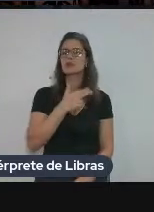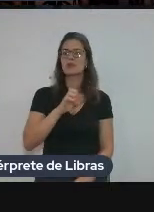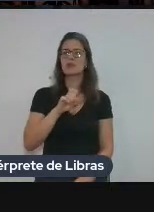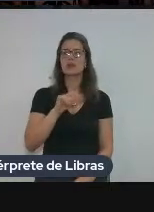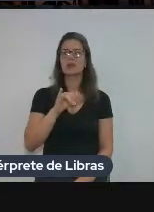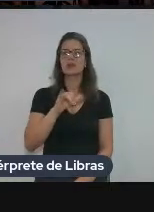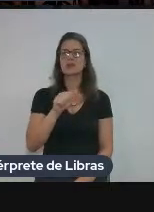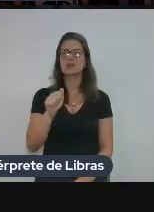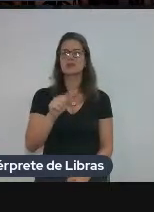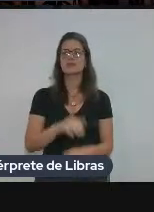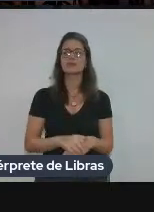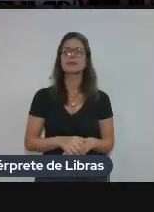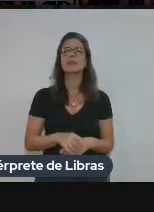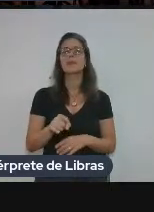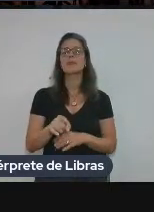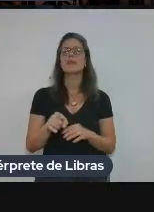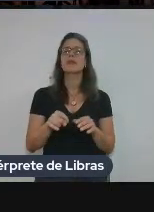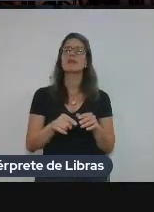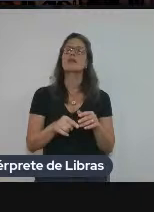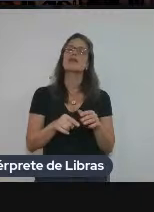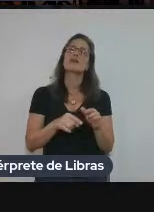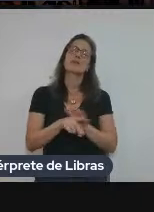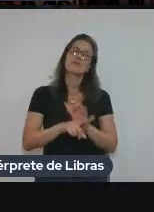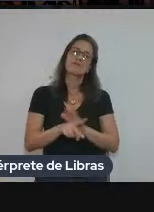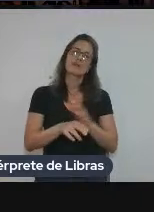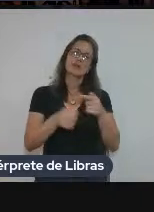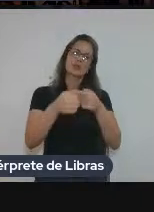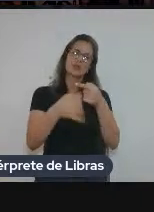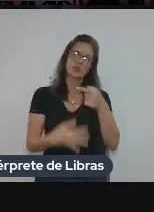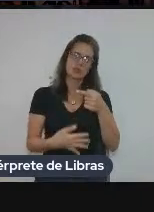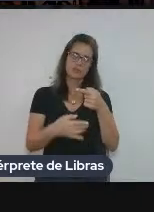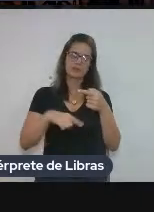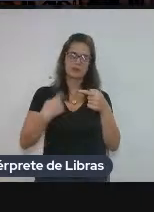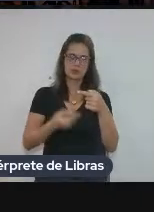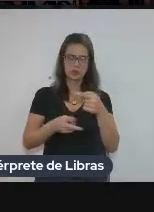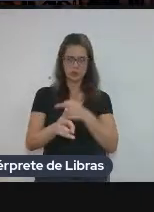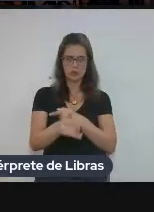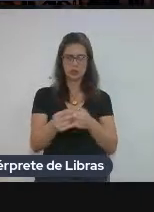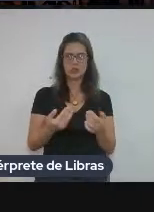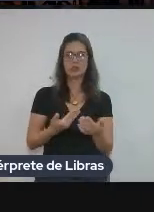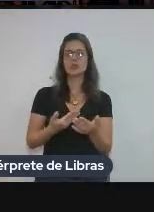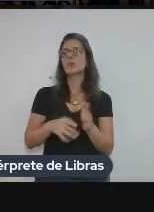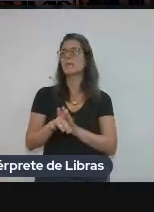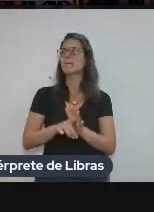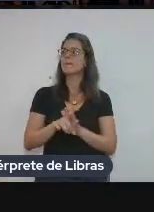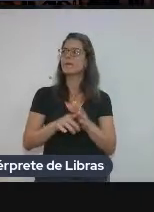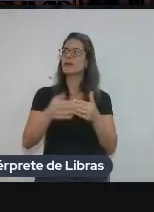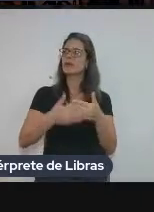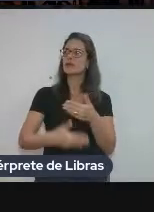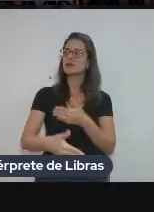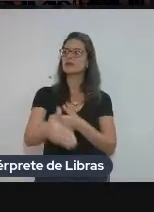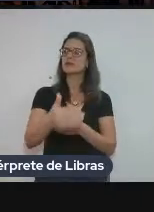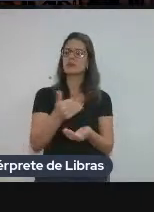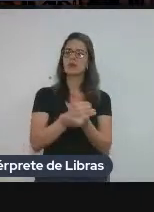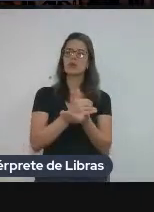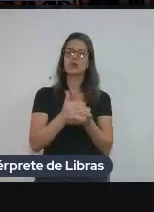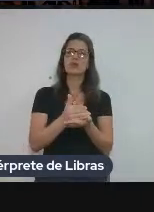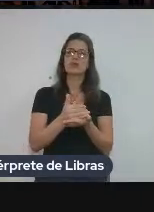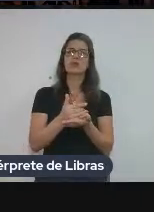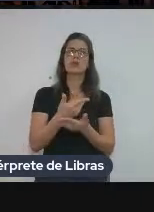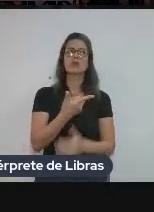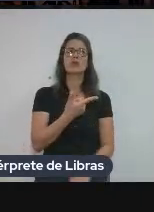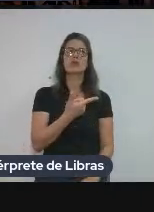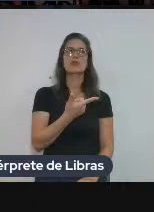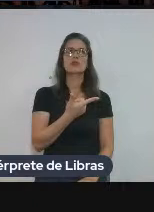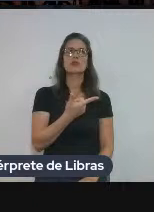Bom, esse trabalho que foi o Glossário, e a gente continua fazendo até hoje, né? Ele começou em